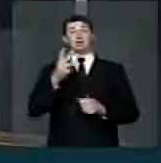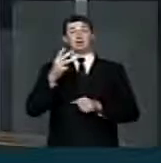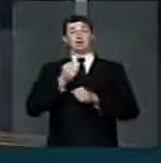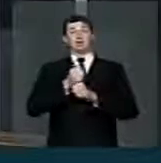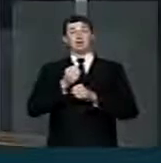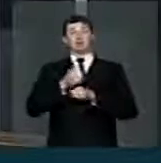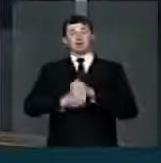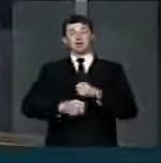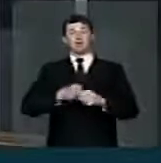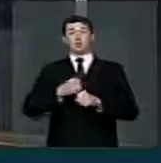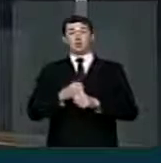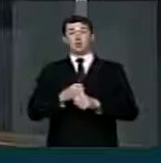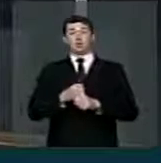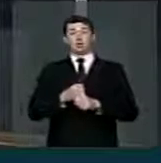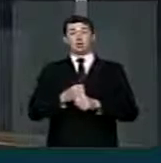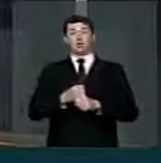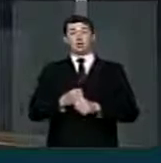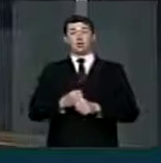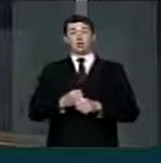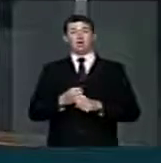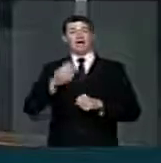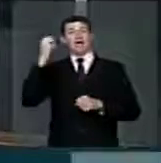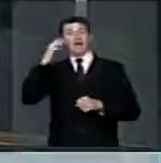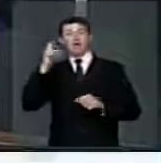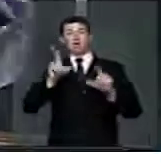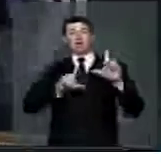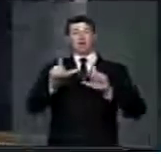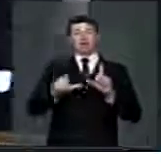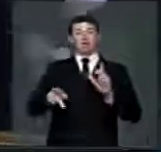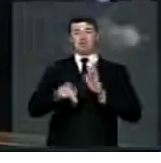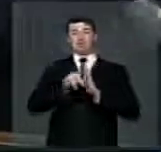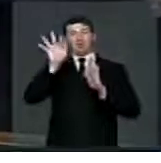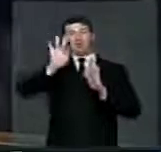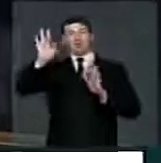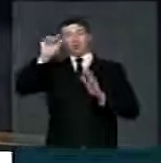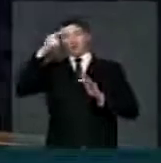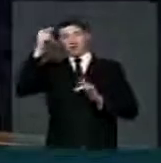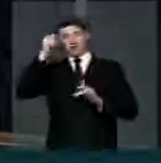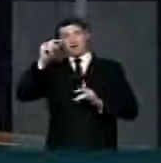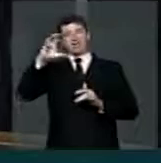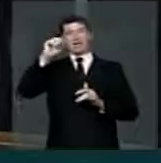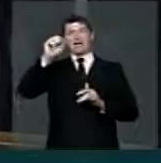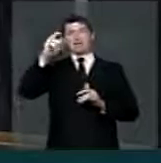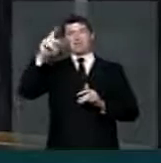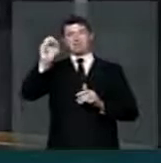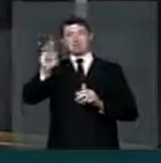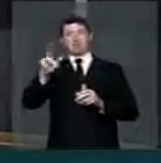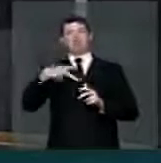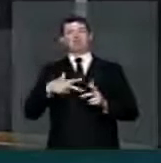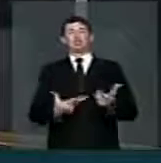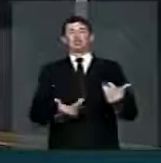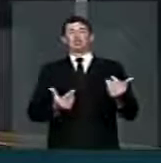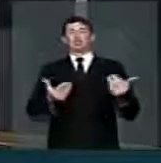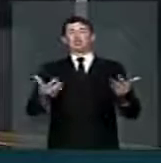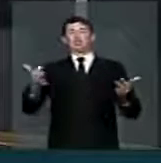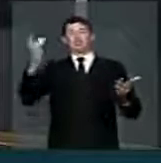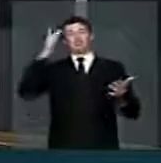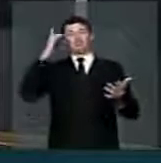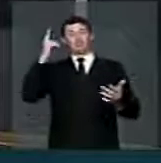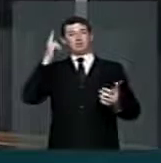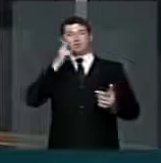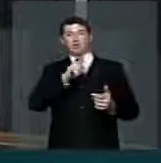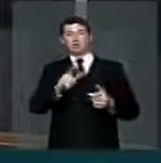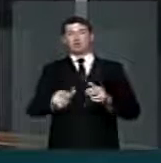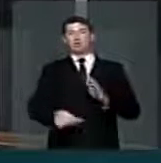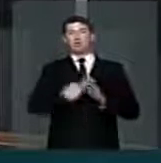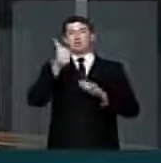ano do curso de rádio e TV da Faculdade Casper Líbero e, da flor de sua mocidade, já havia conquistado seu